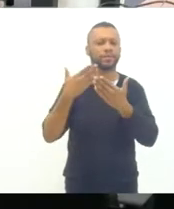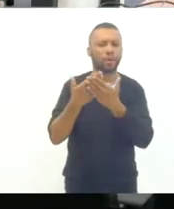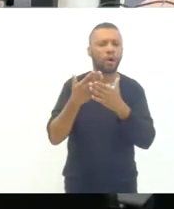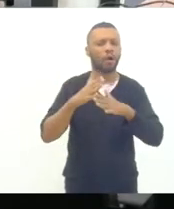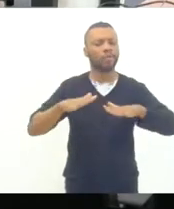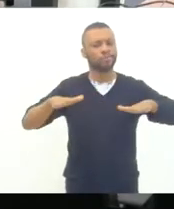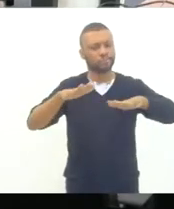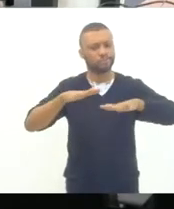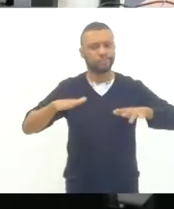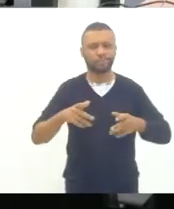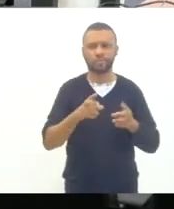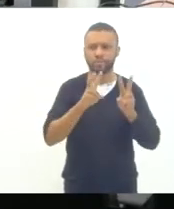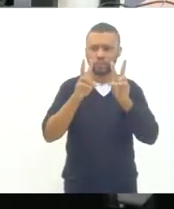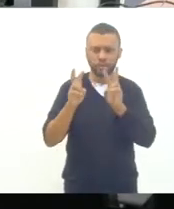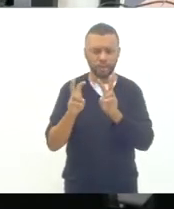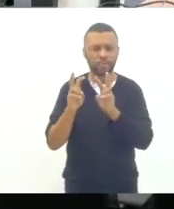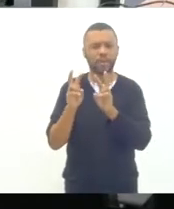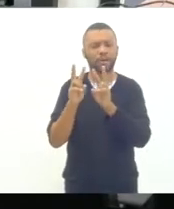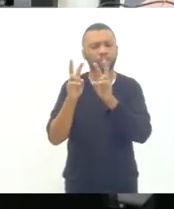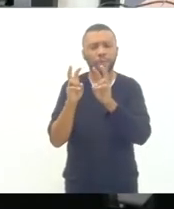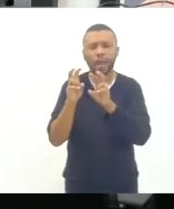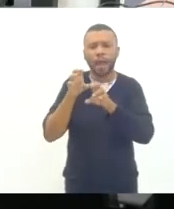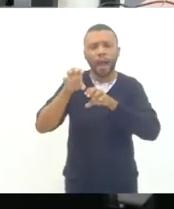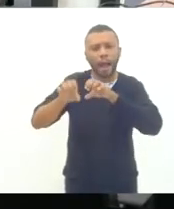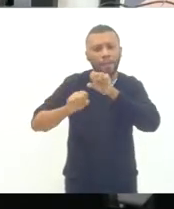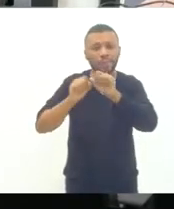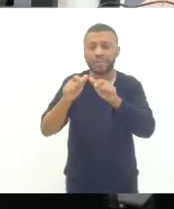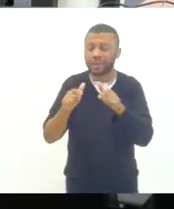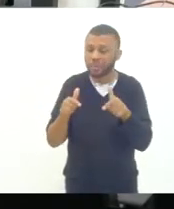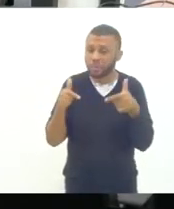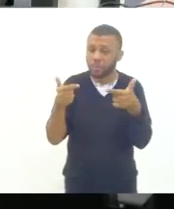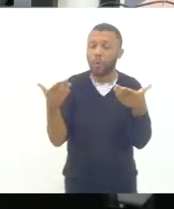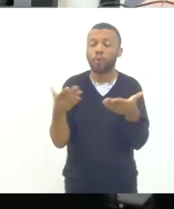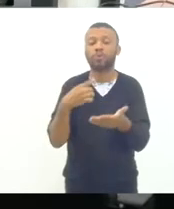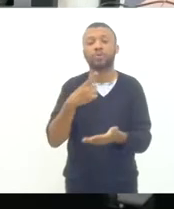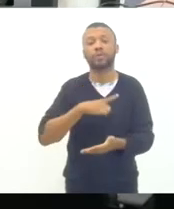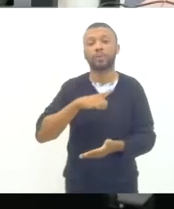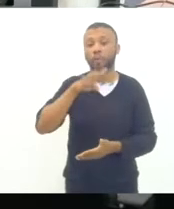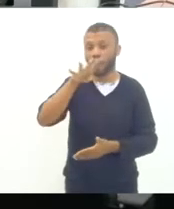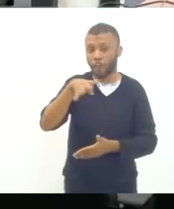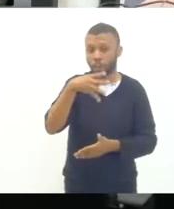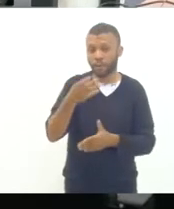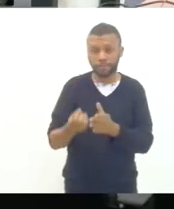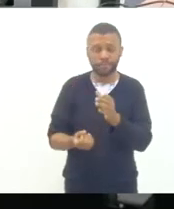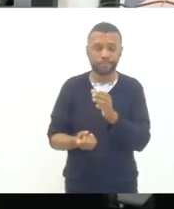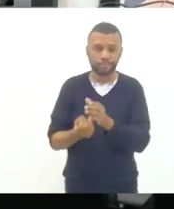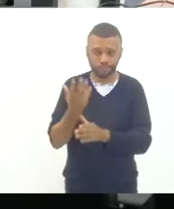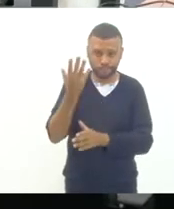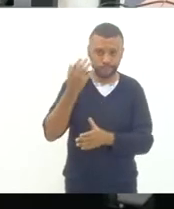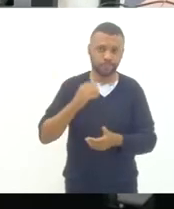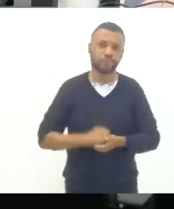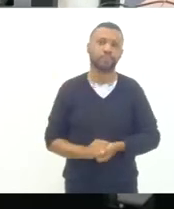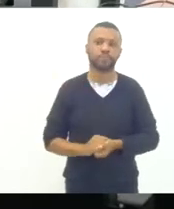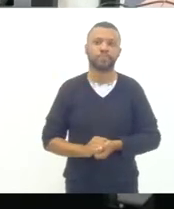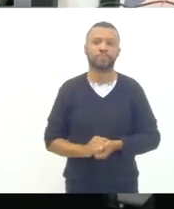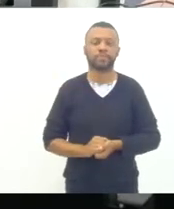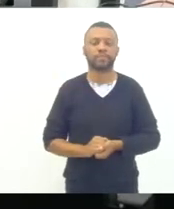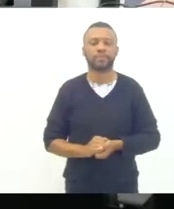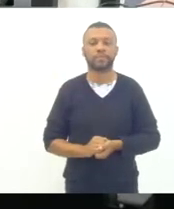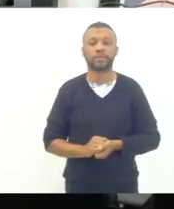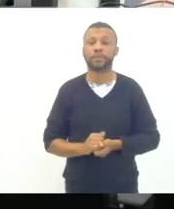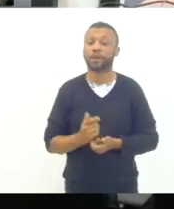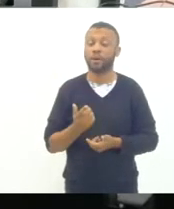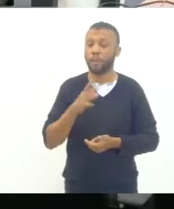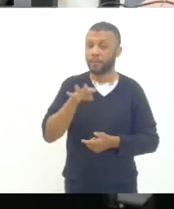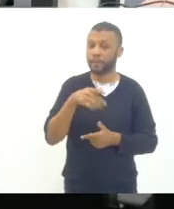abordado aí em relação a busca ativa temos hoje o programa instituído que é o programa mãe que trabalha com mãe